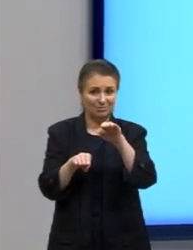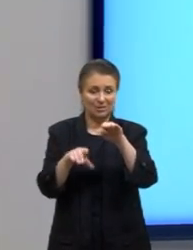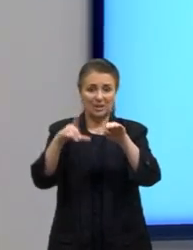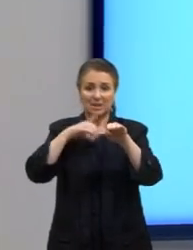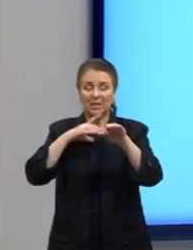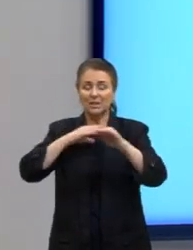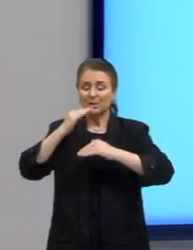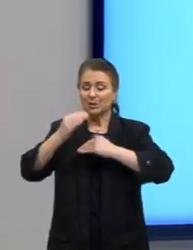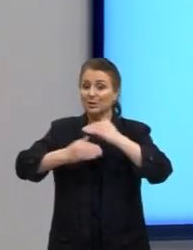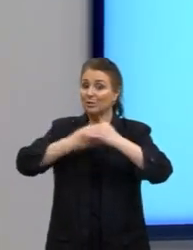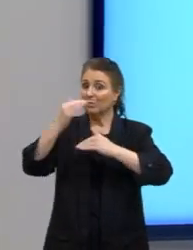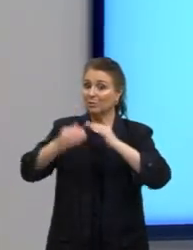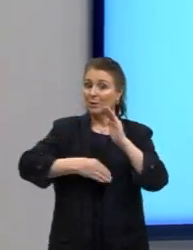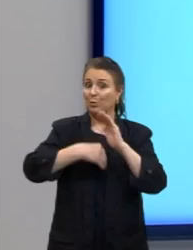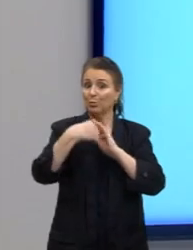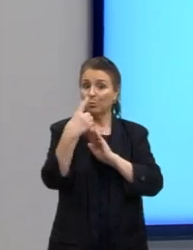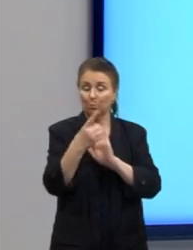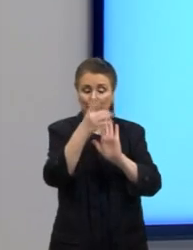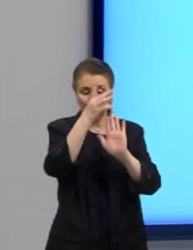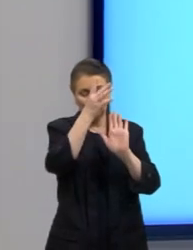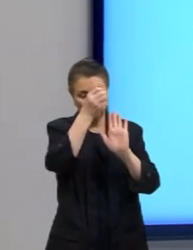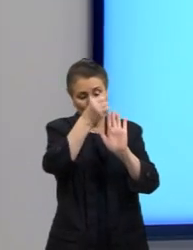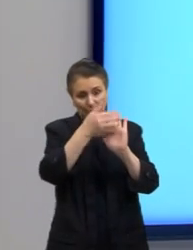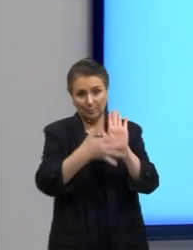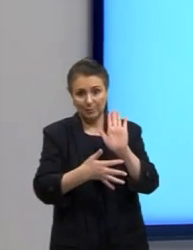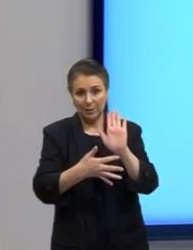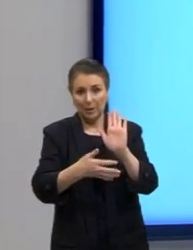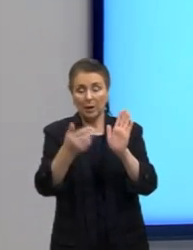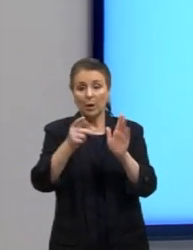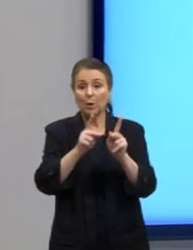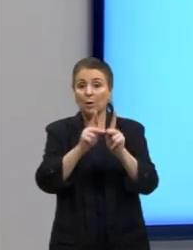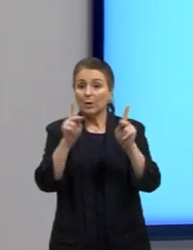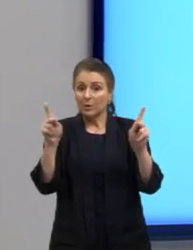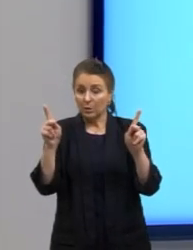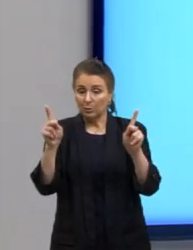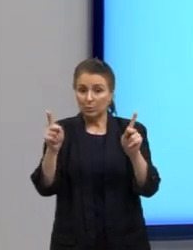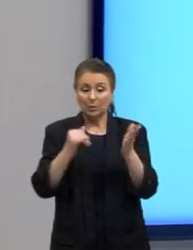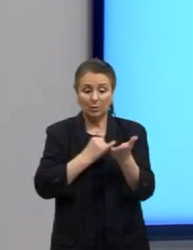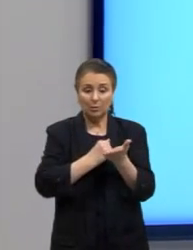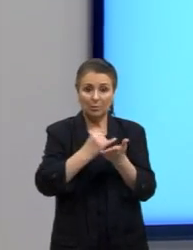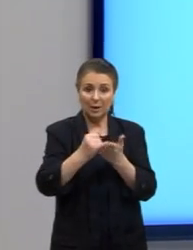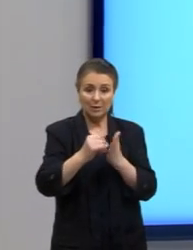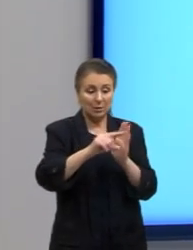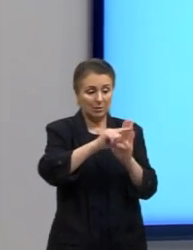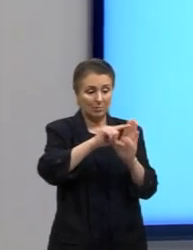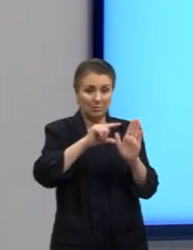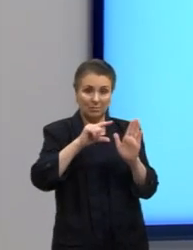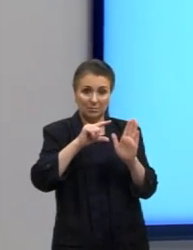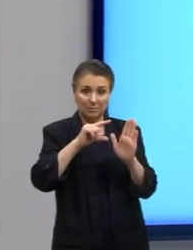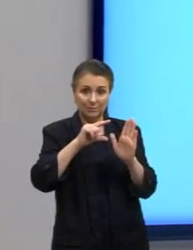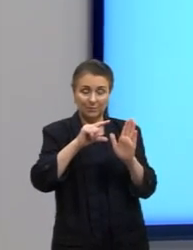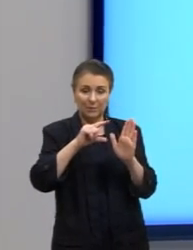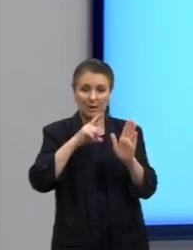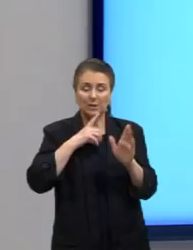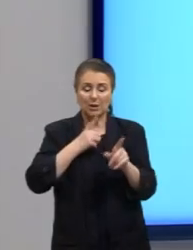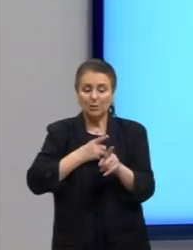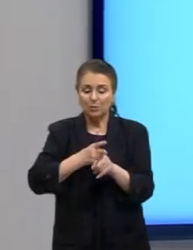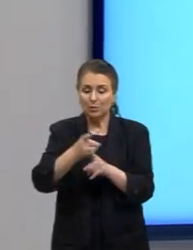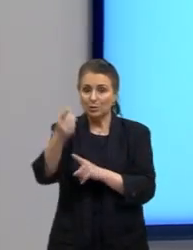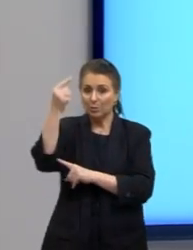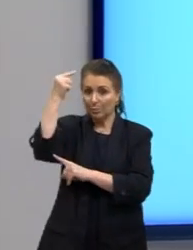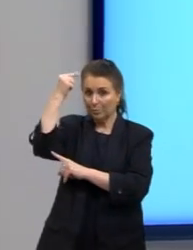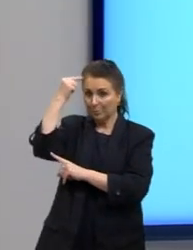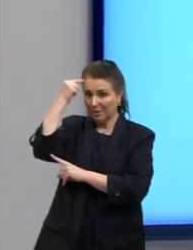desenvolvimento um esse primeiro período que está introduzindo o parágrafo ele já direciona o pensamento do